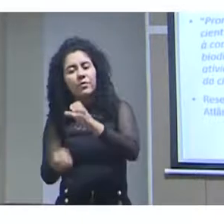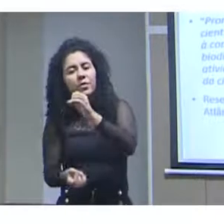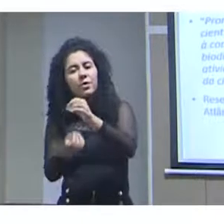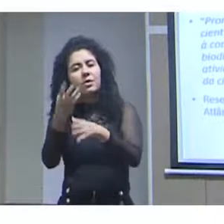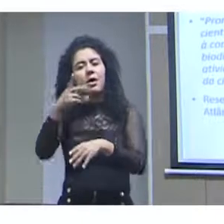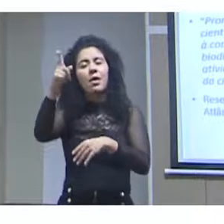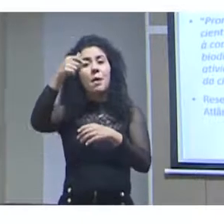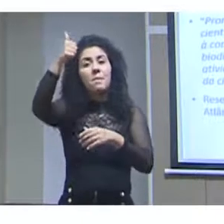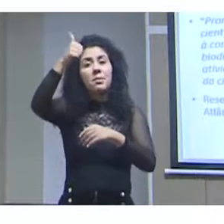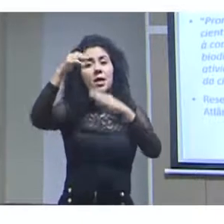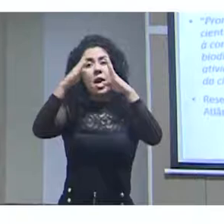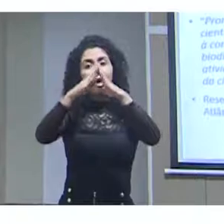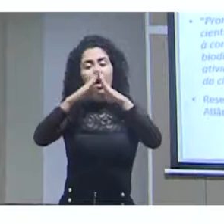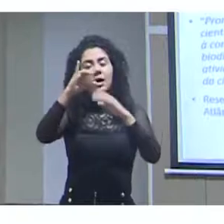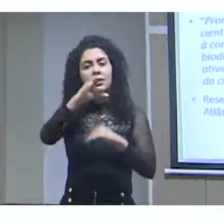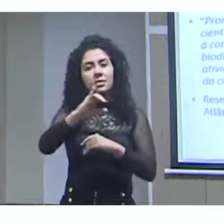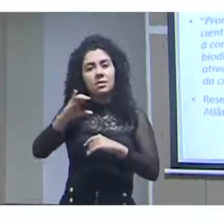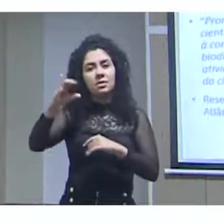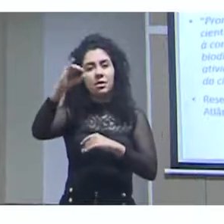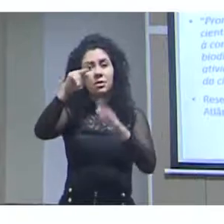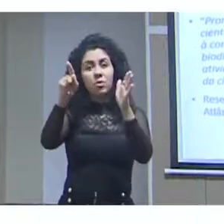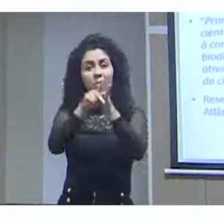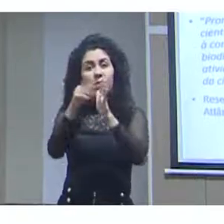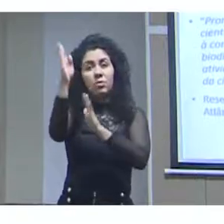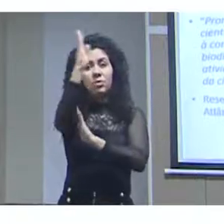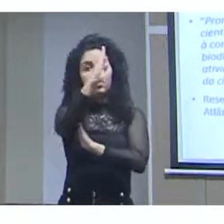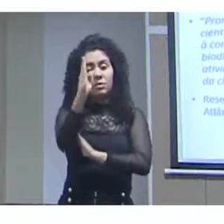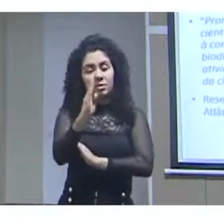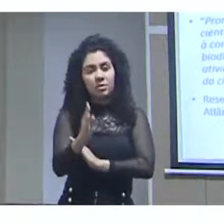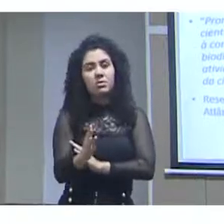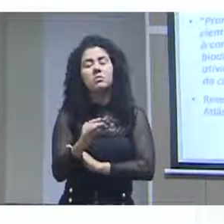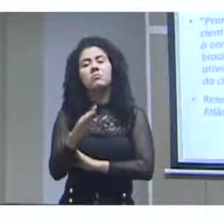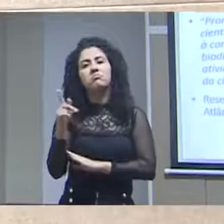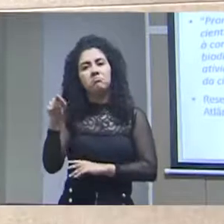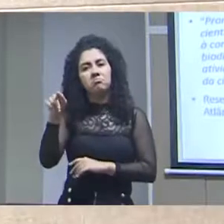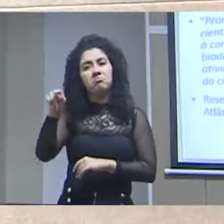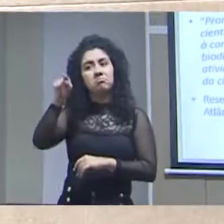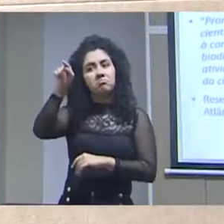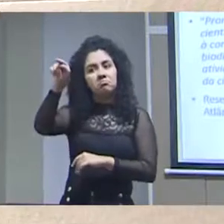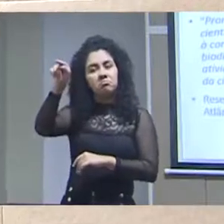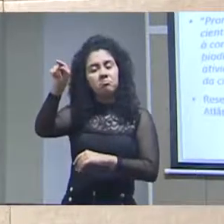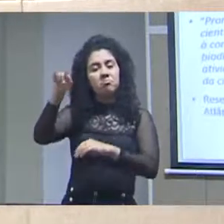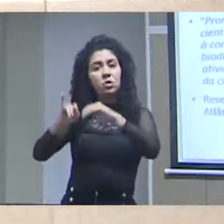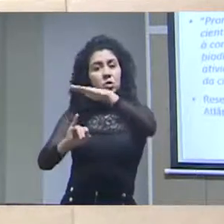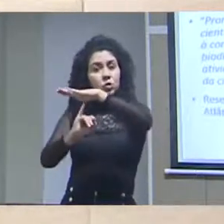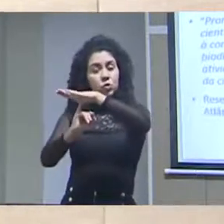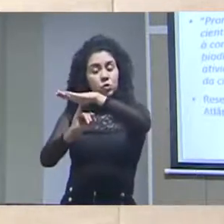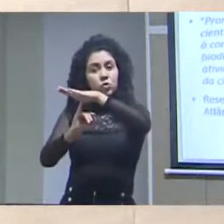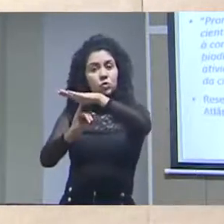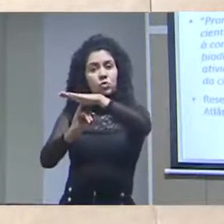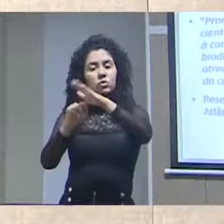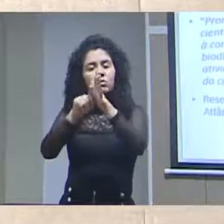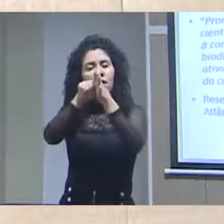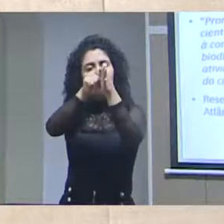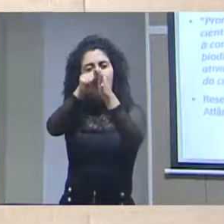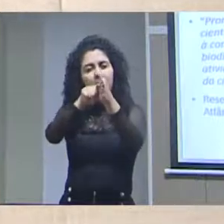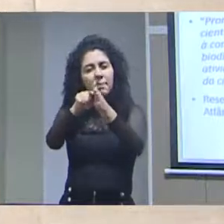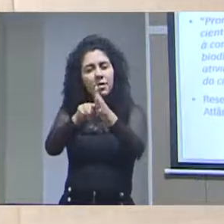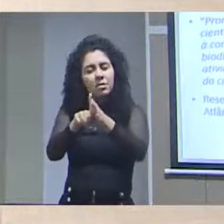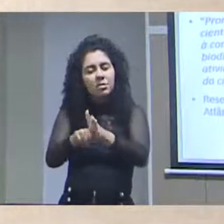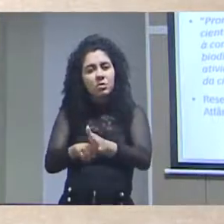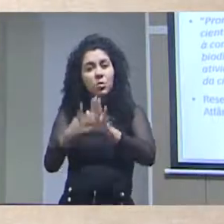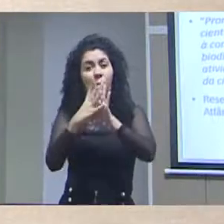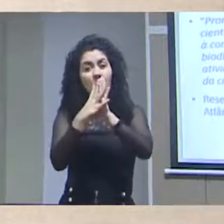casa de ciência do Brasil, que, na verdade, é uma autarquia do Ministério do Meio Ambiente e se tornou um instituto de pesquisa de